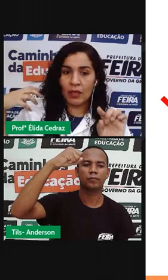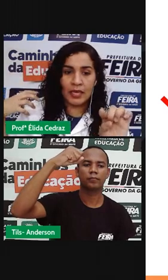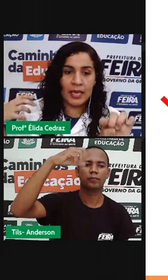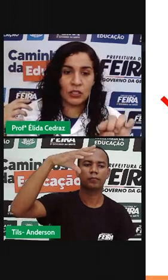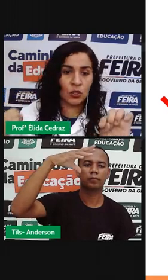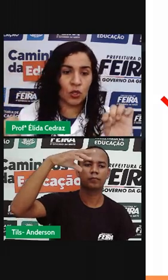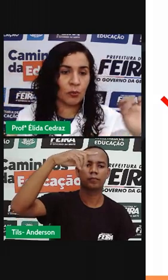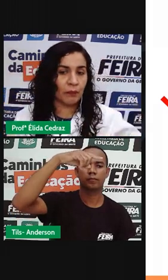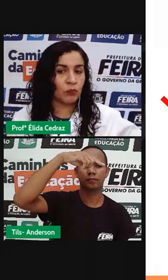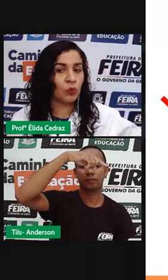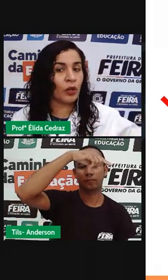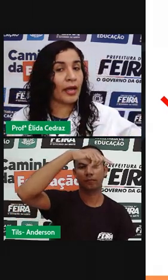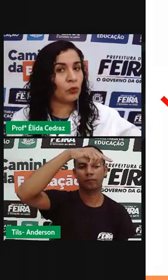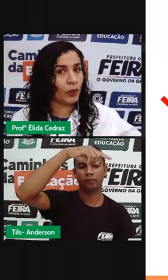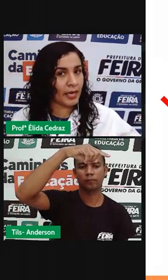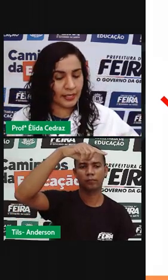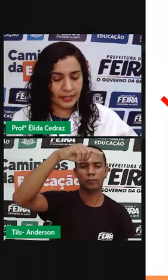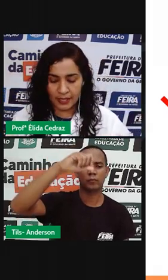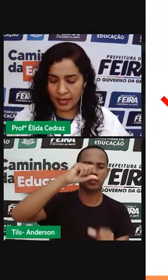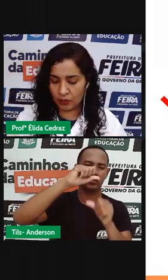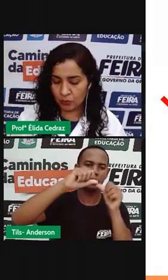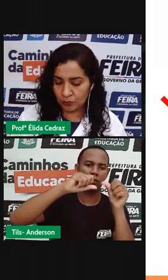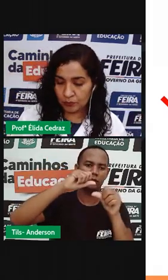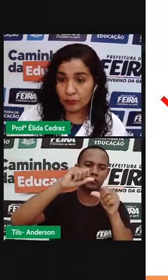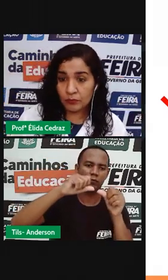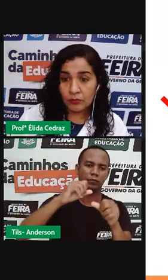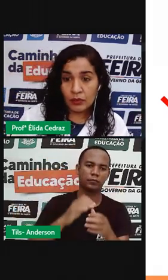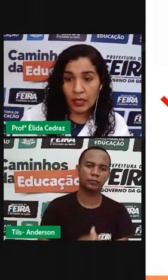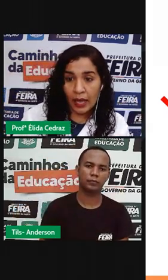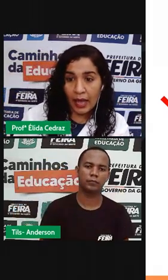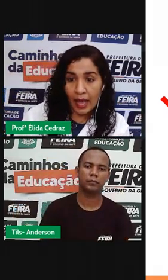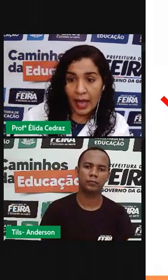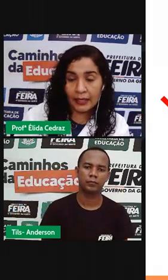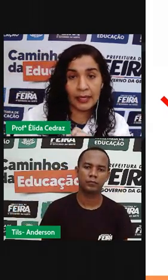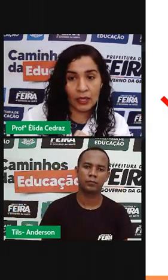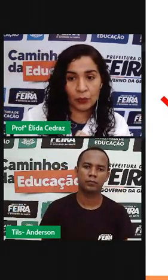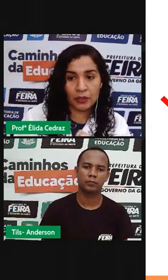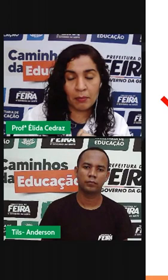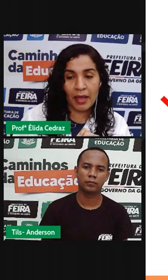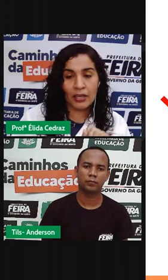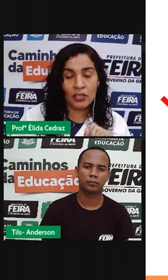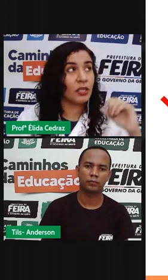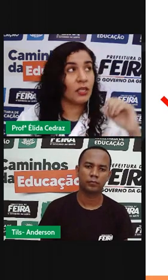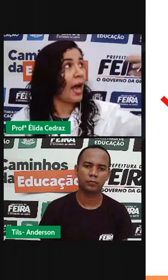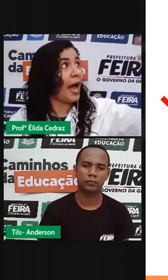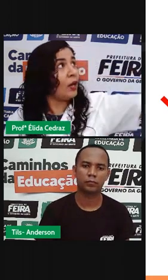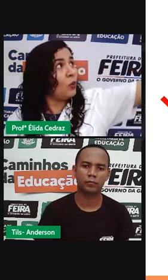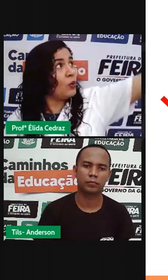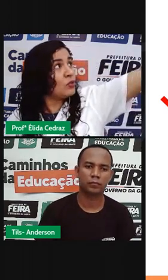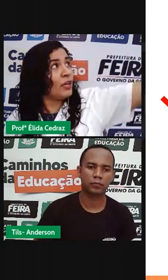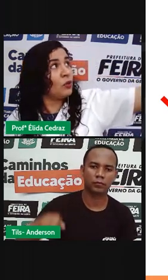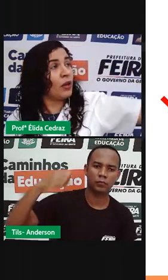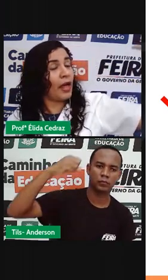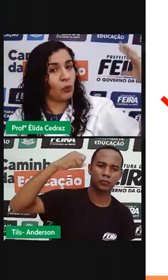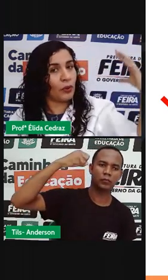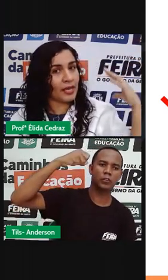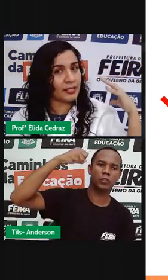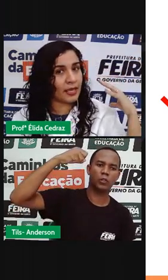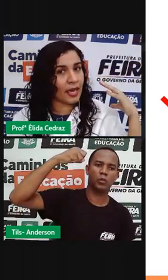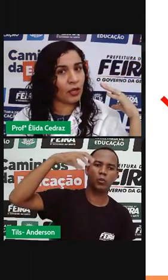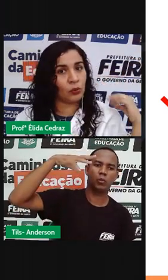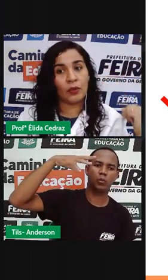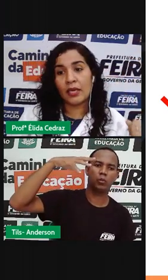e a sombra do lado esquerdo. Aqui, na outra imagem, a luz vem do lado